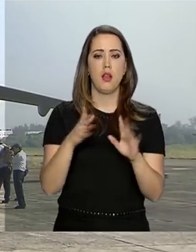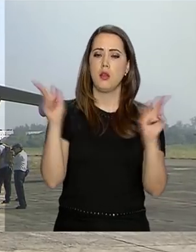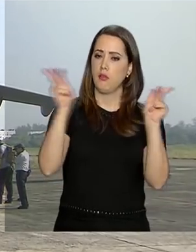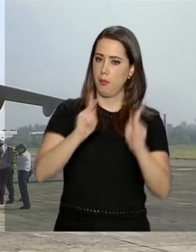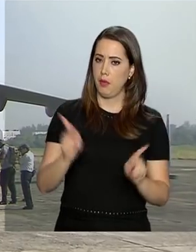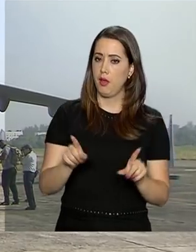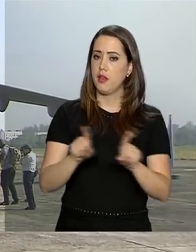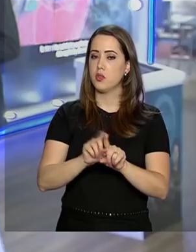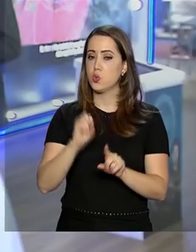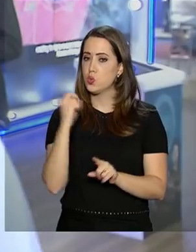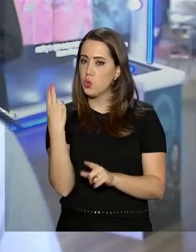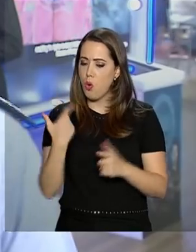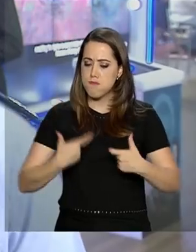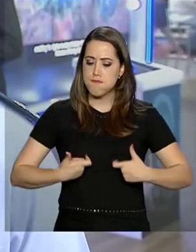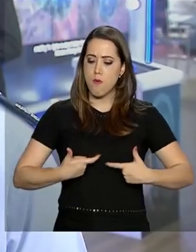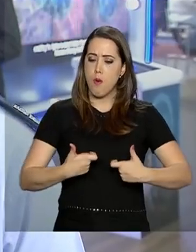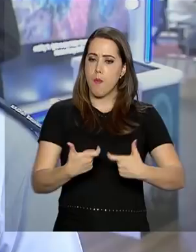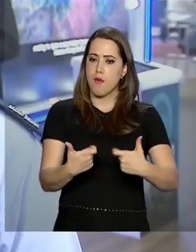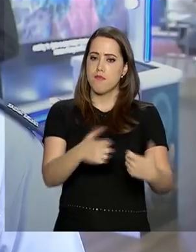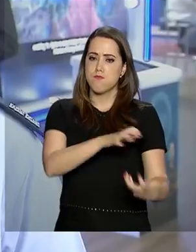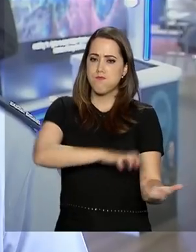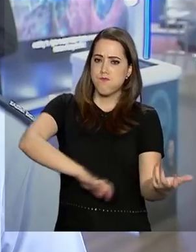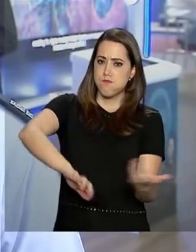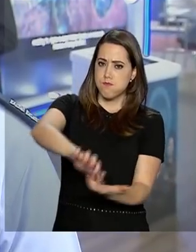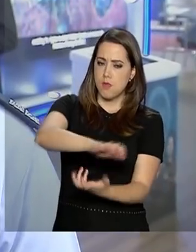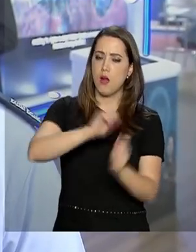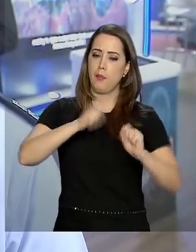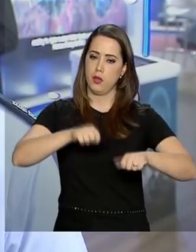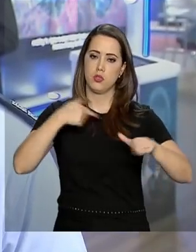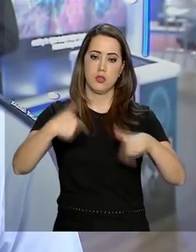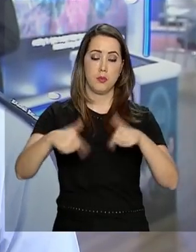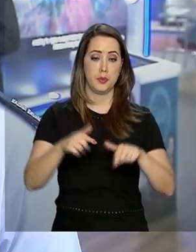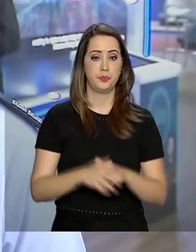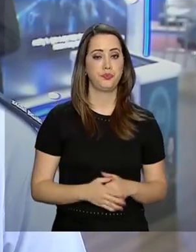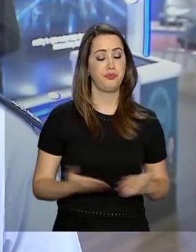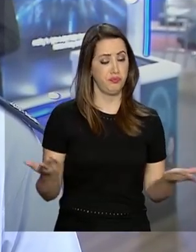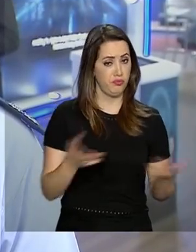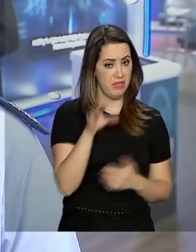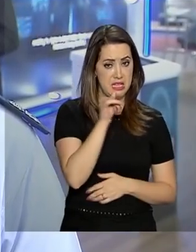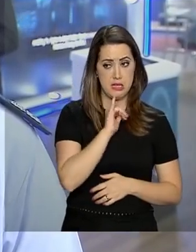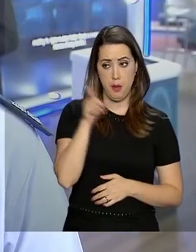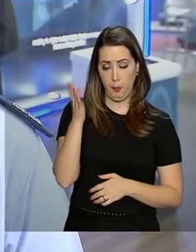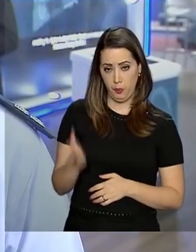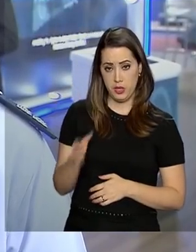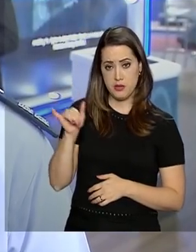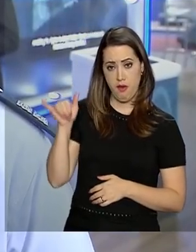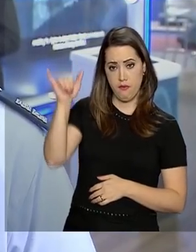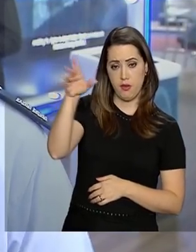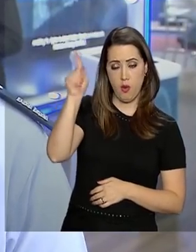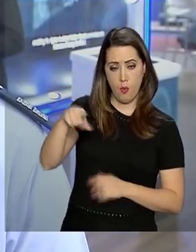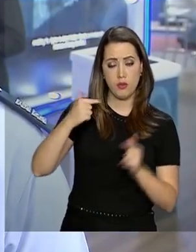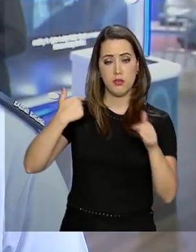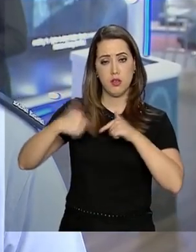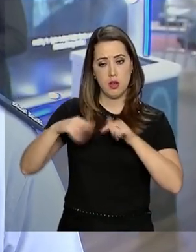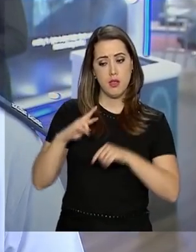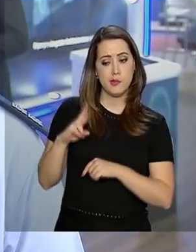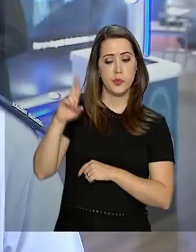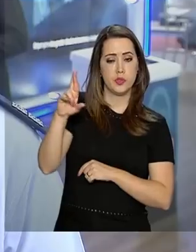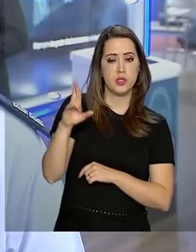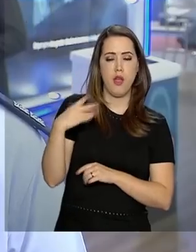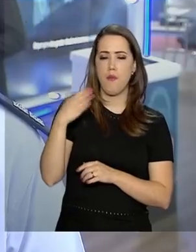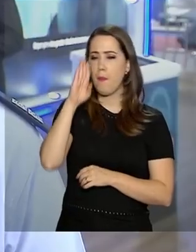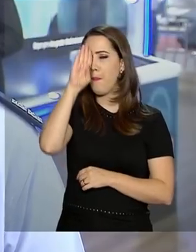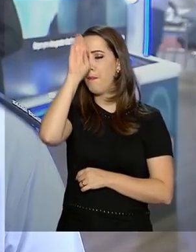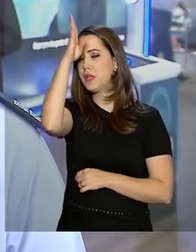paz ou de guerra. Esse avião vai ser responsável pelo transporte aéreo logístico de toda a Força Aérea Brasileira. Vai ser a principal